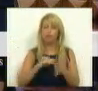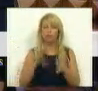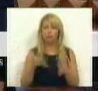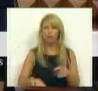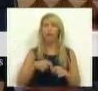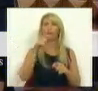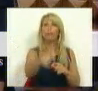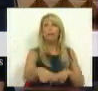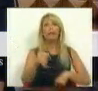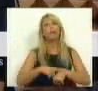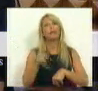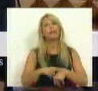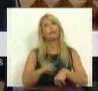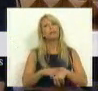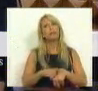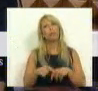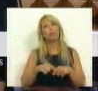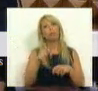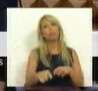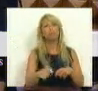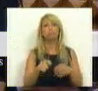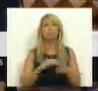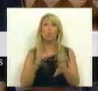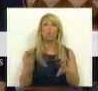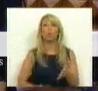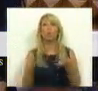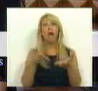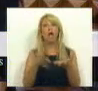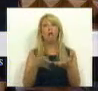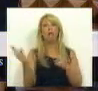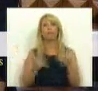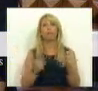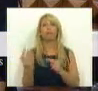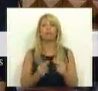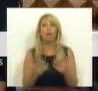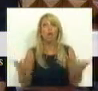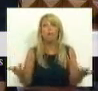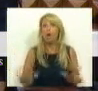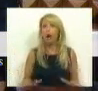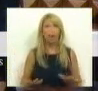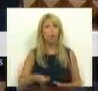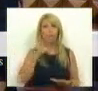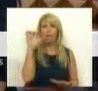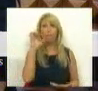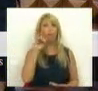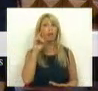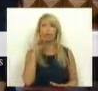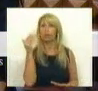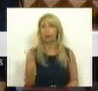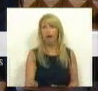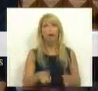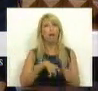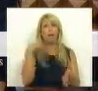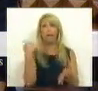durante o período de vigência do contrato de assistência financeira, mas neste momento não está ainda garantida a efetividade